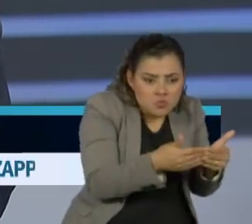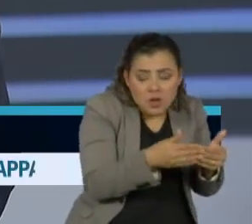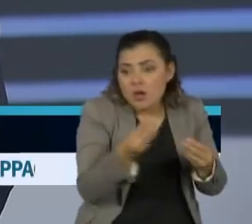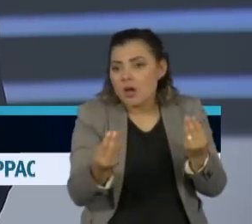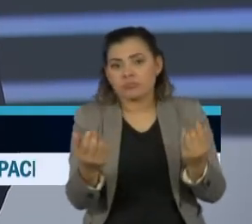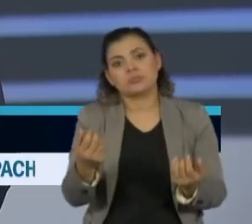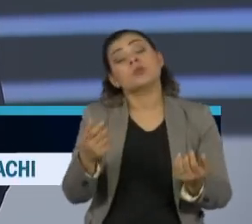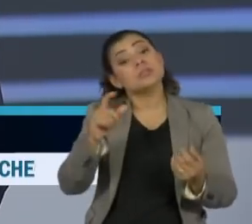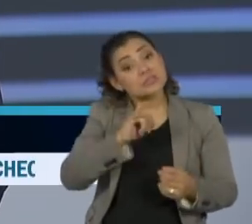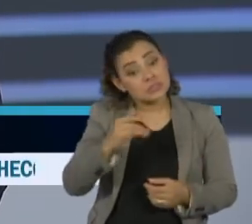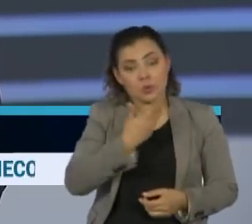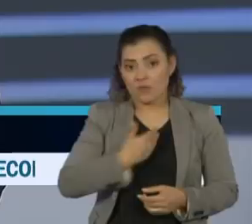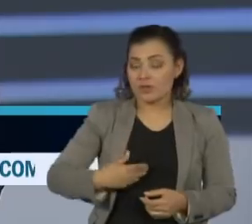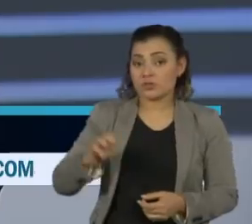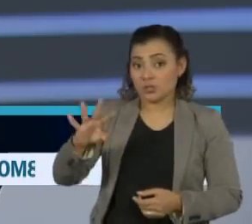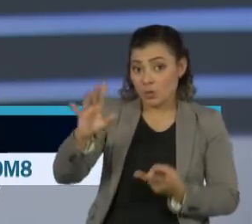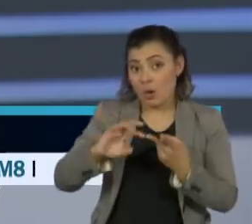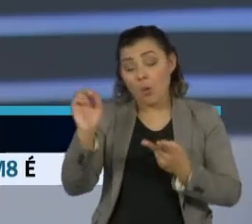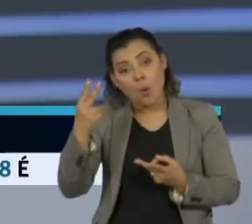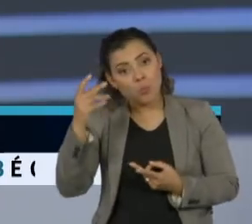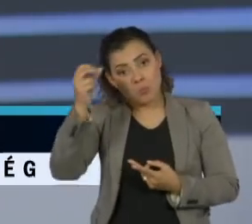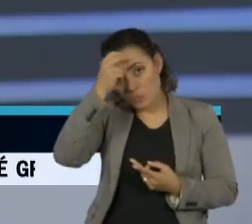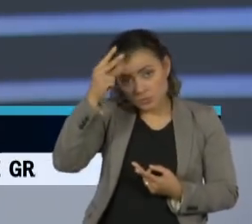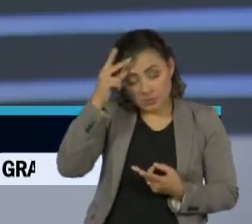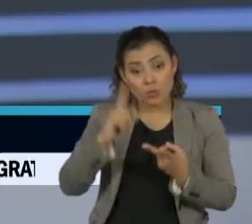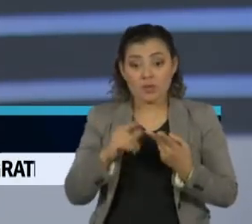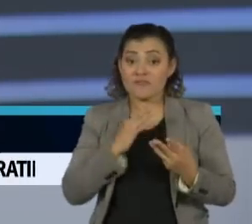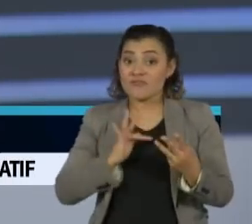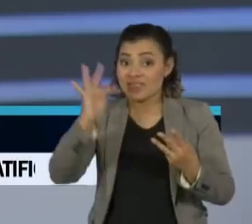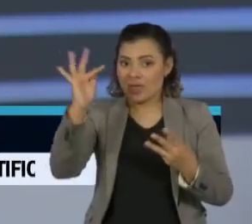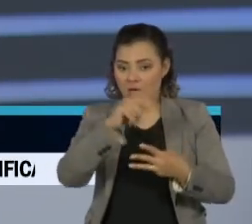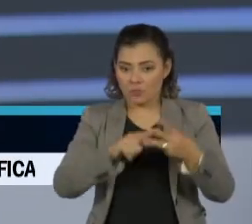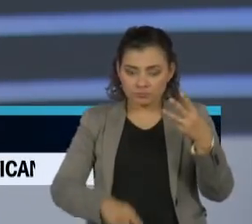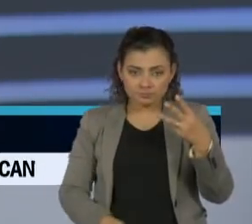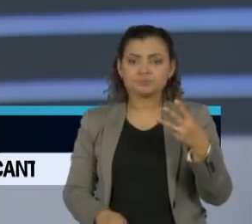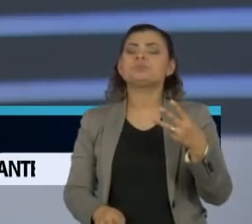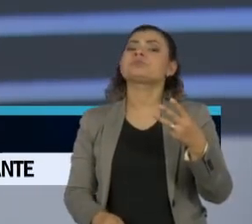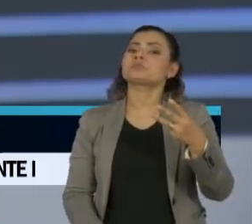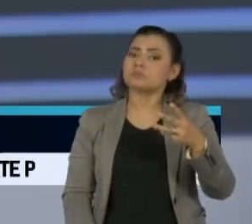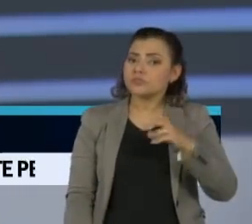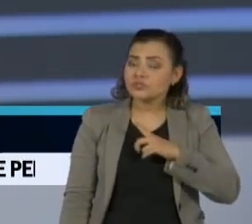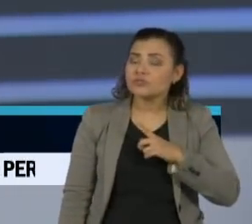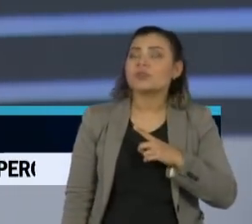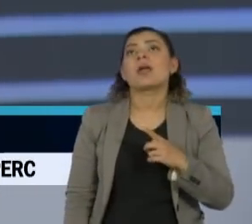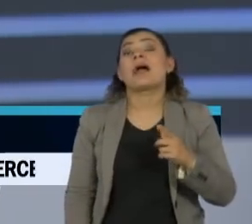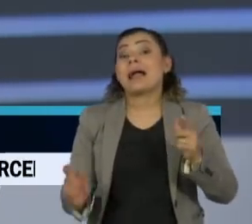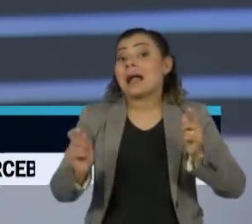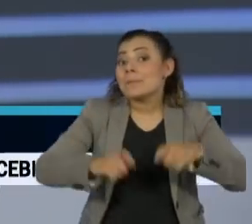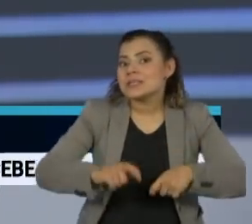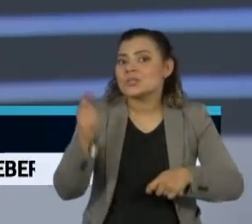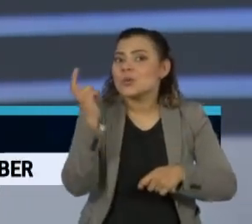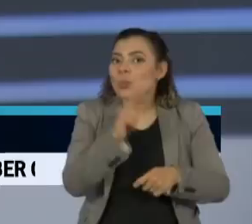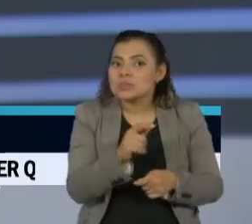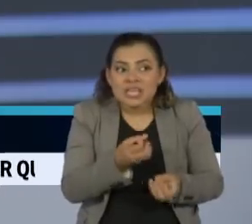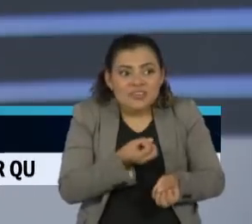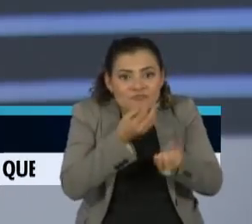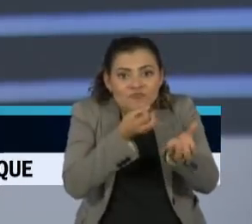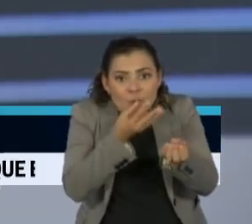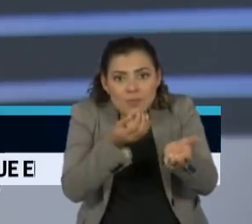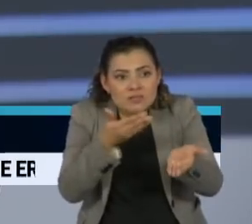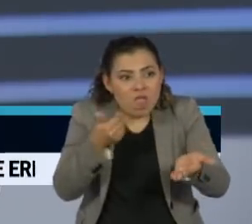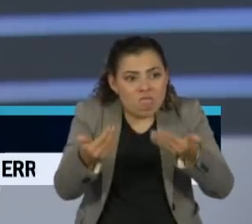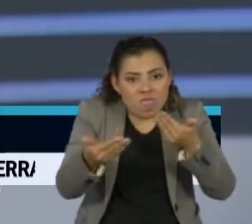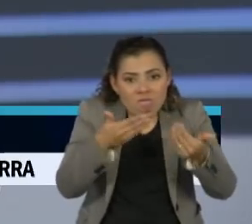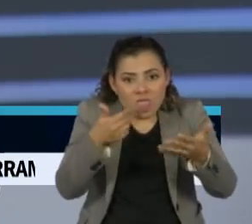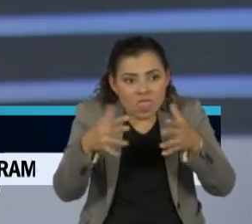tanto estadual quanto municipal, e o governo federal tiverem essa capacidade de utilizar isso de uma forma